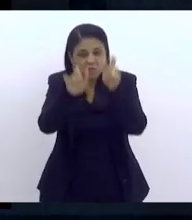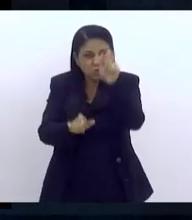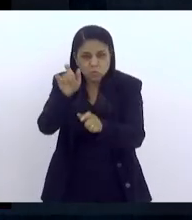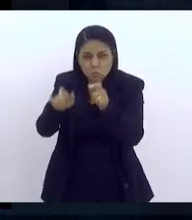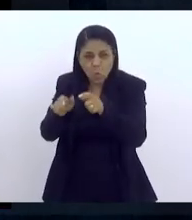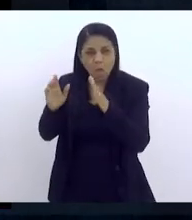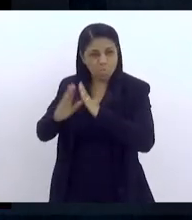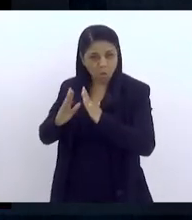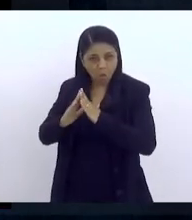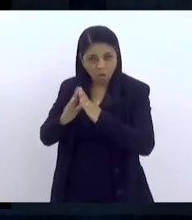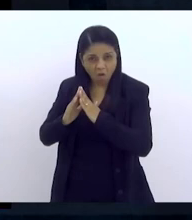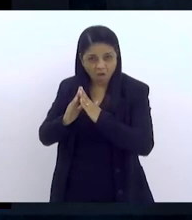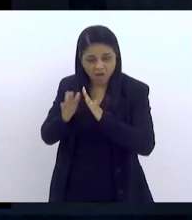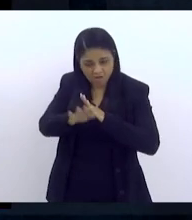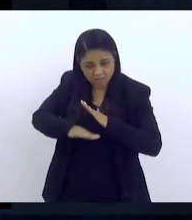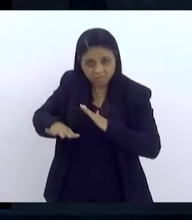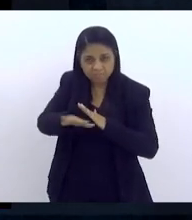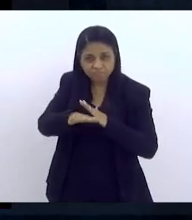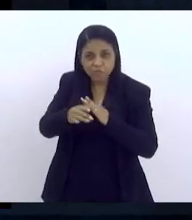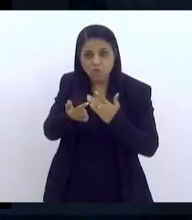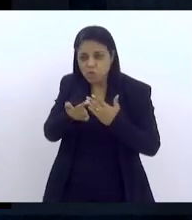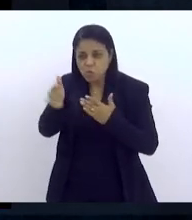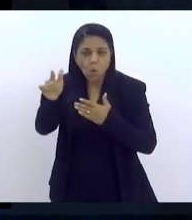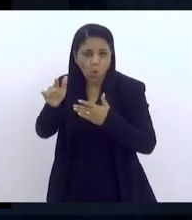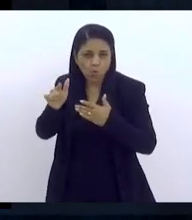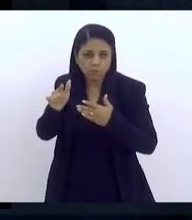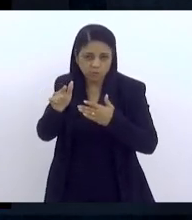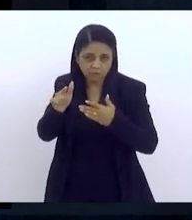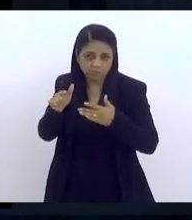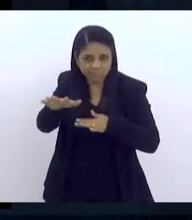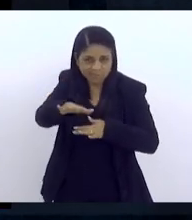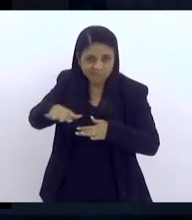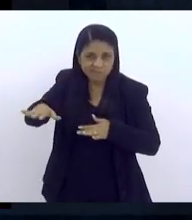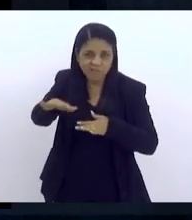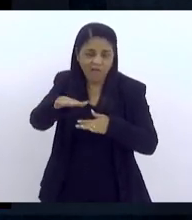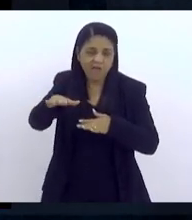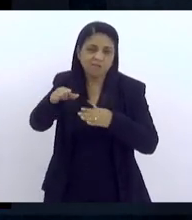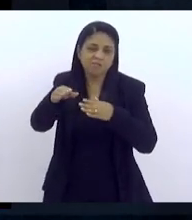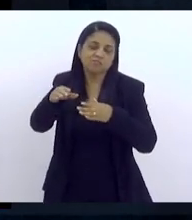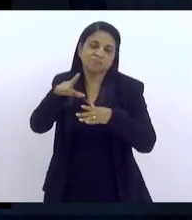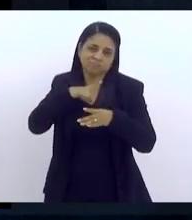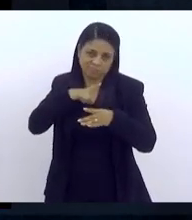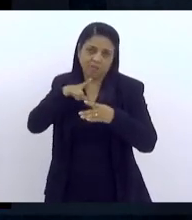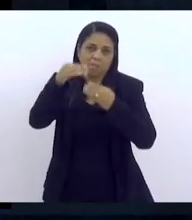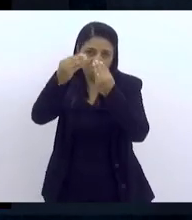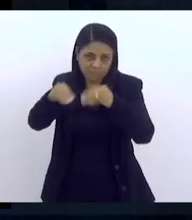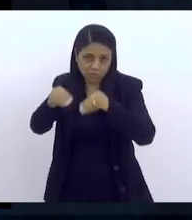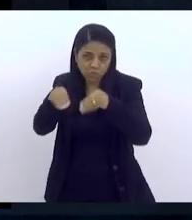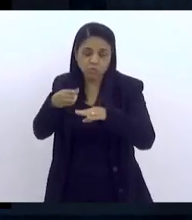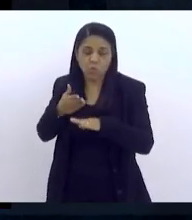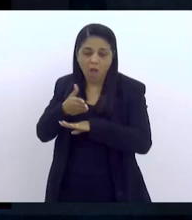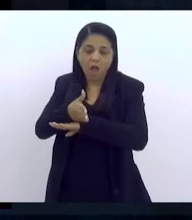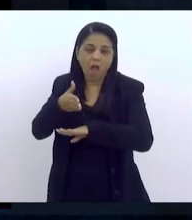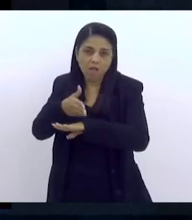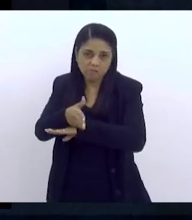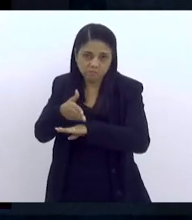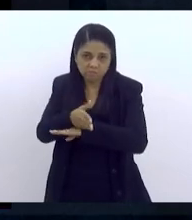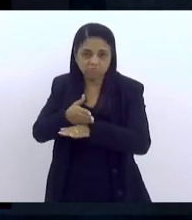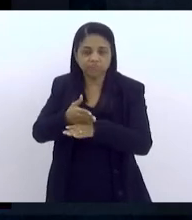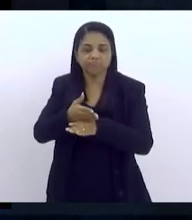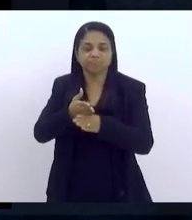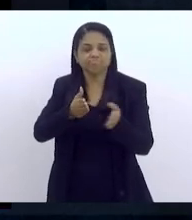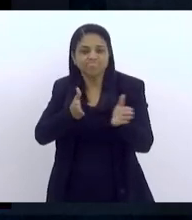moradores daquela região e de outras áreas também confragradas, que eles acessam de maneira diferente a educação.